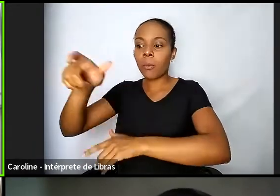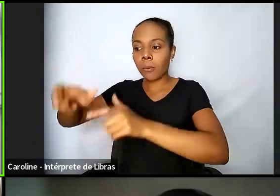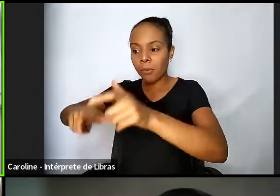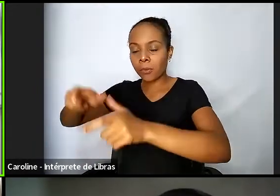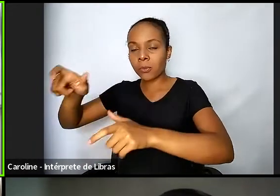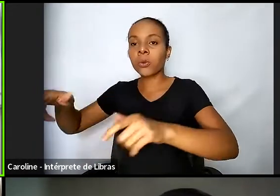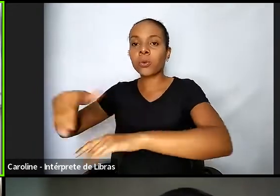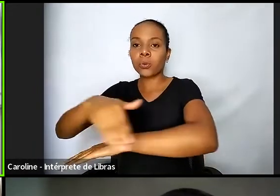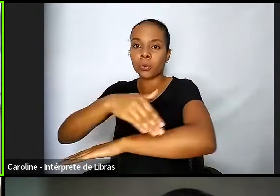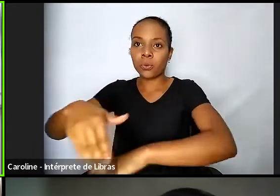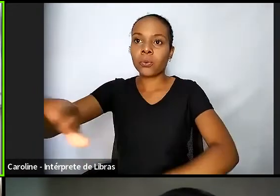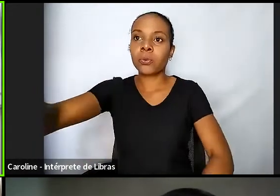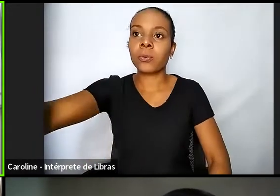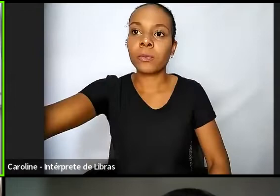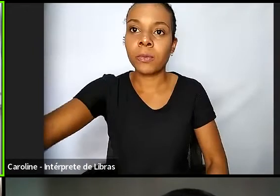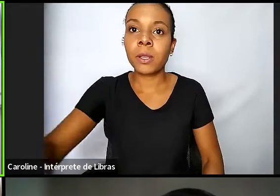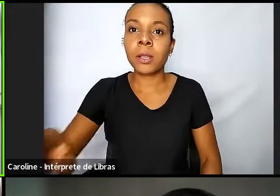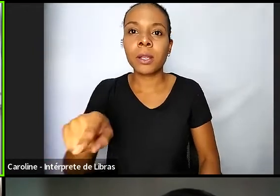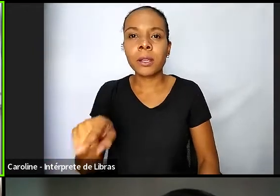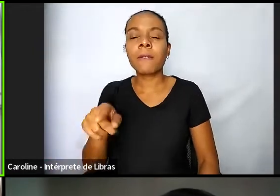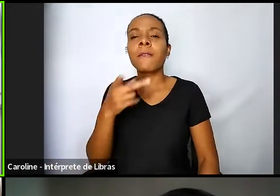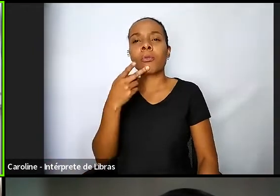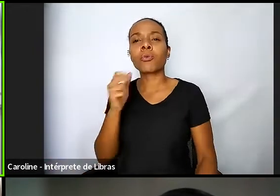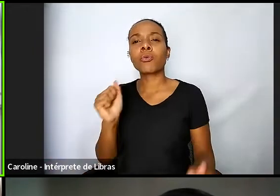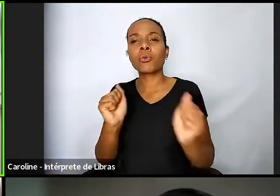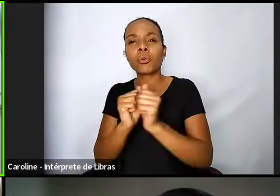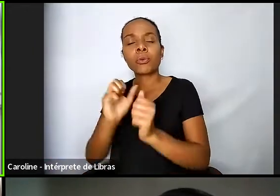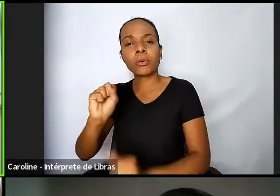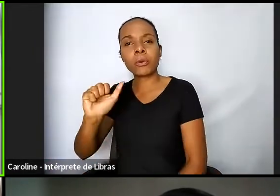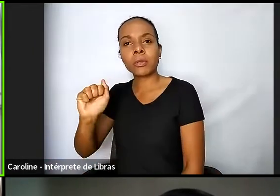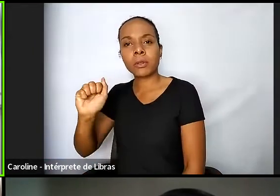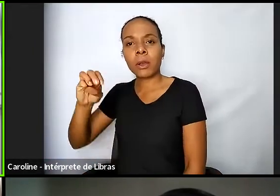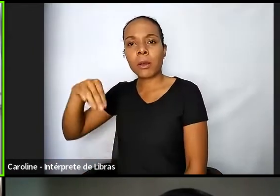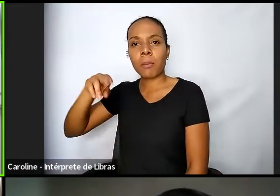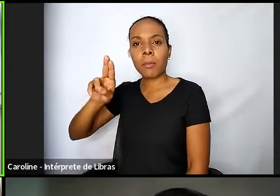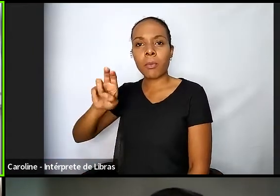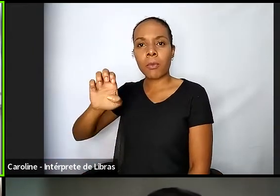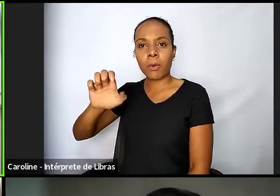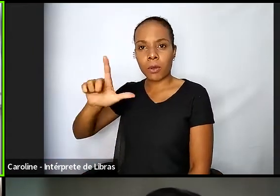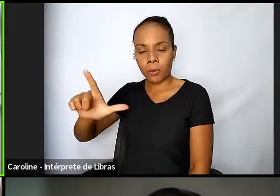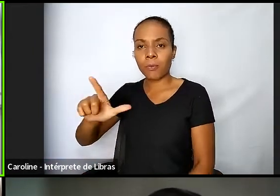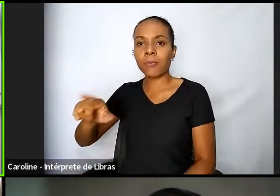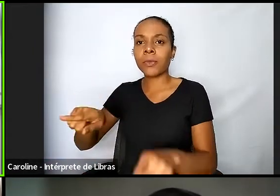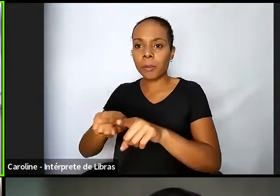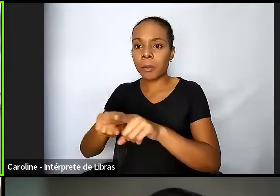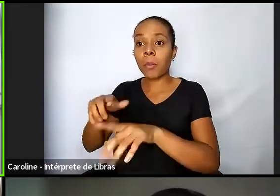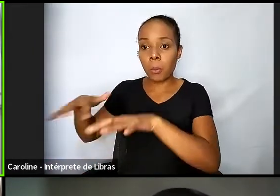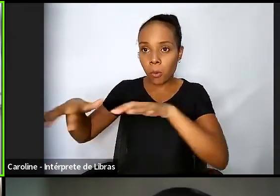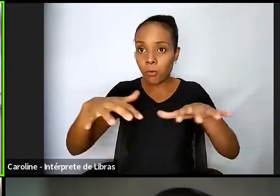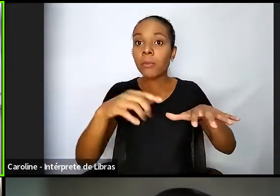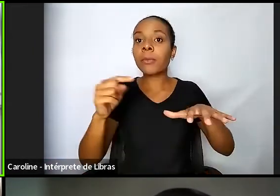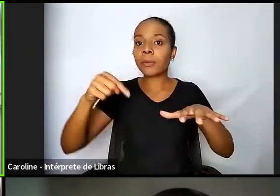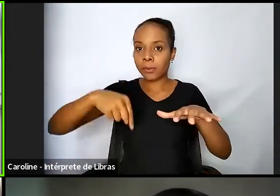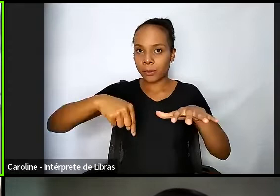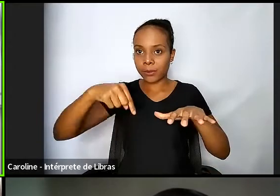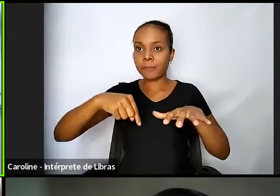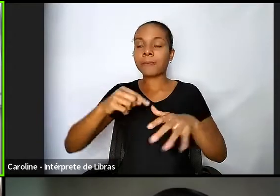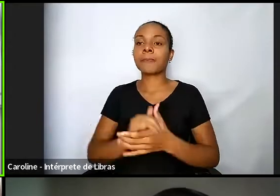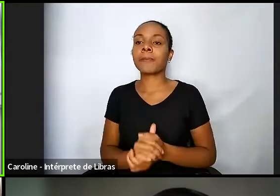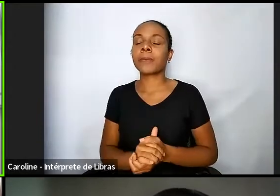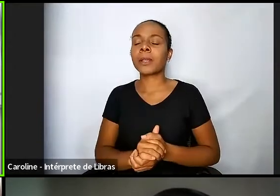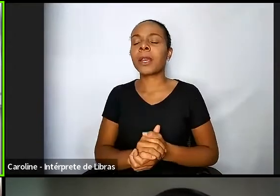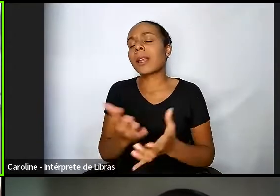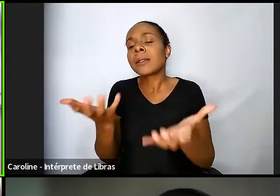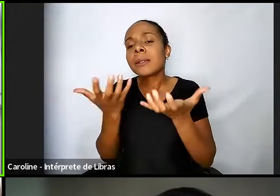o Samuel que é do Movimento Nacional da População em Situação de Rua a quem eu também mando meu abraço e eu queria